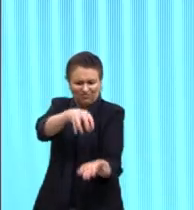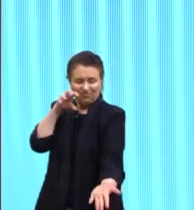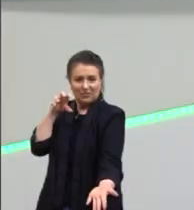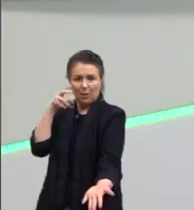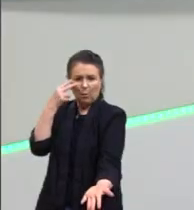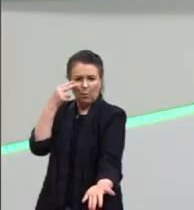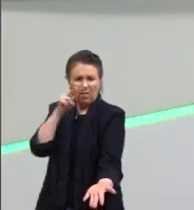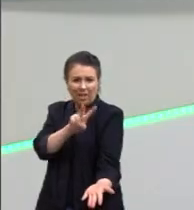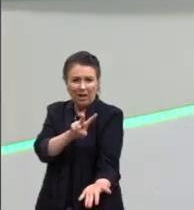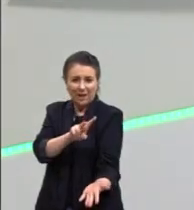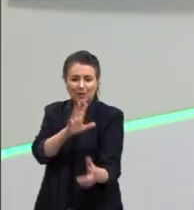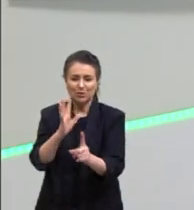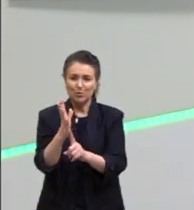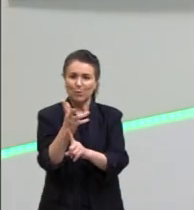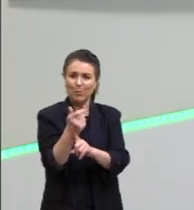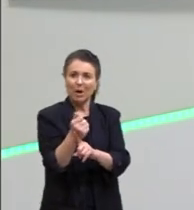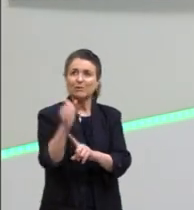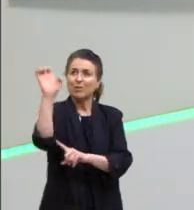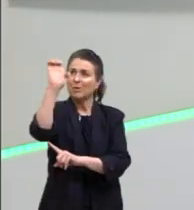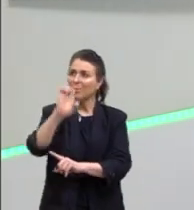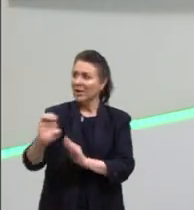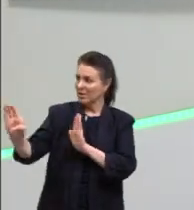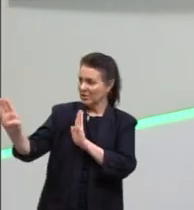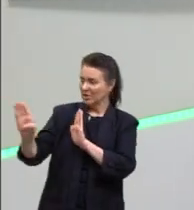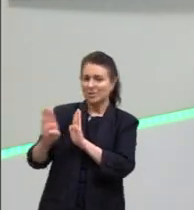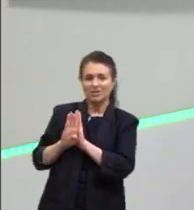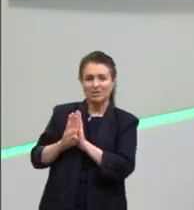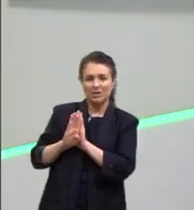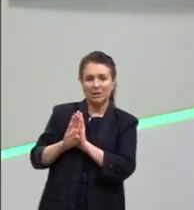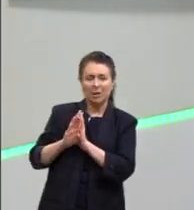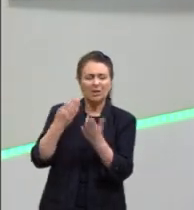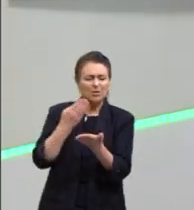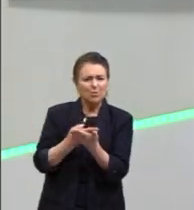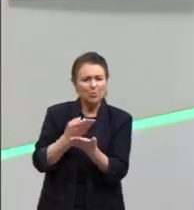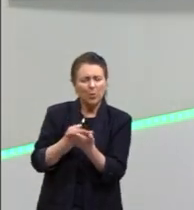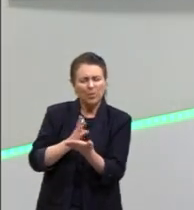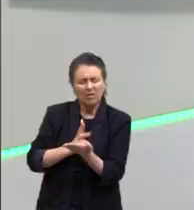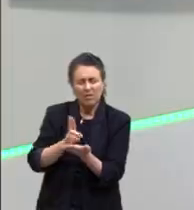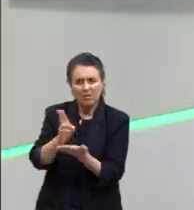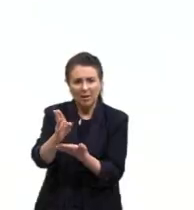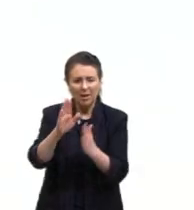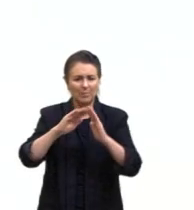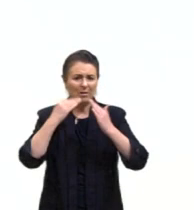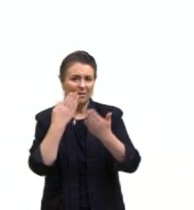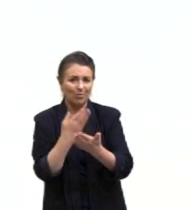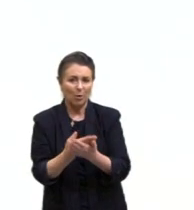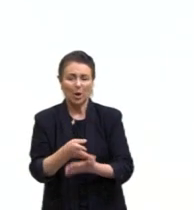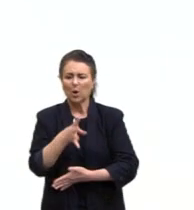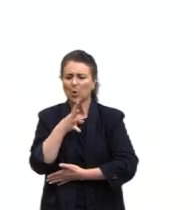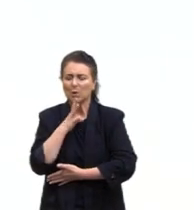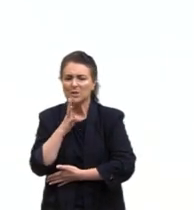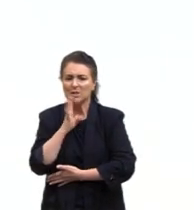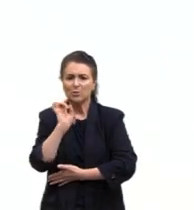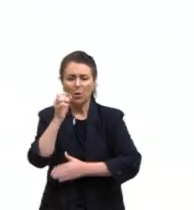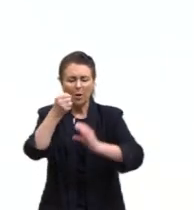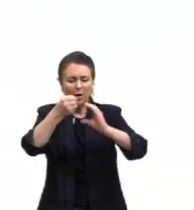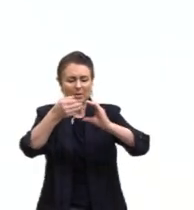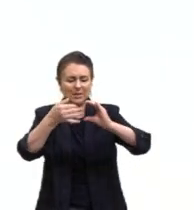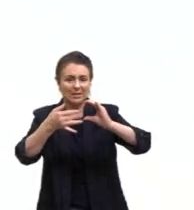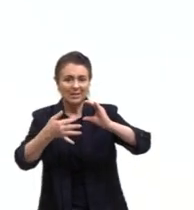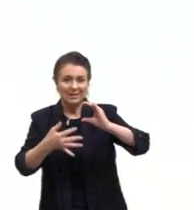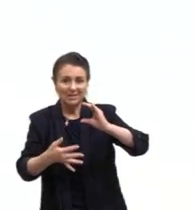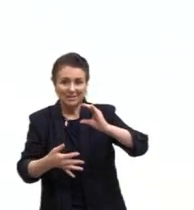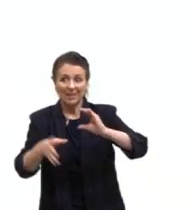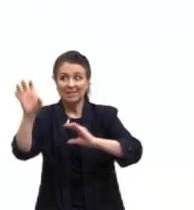europeia que chega até nós e que a gente estuda ela desde que estamos na escola, conhecendo só essas características